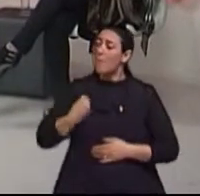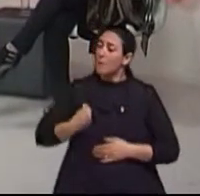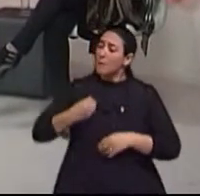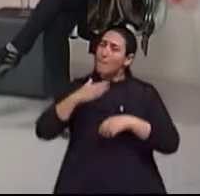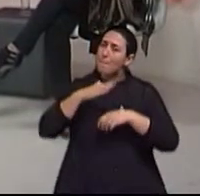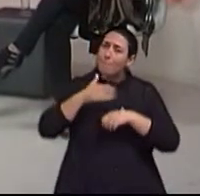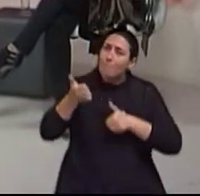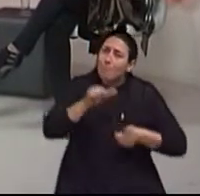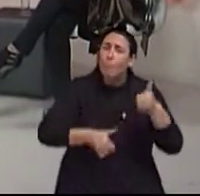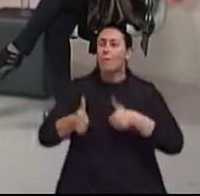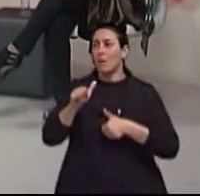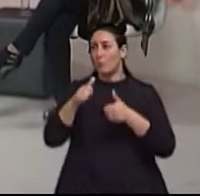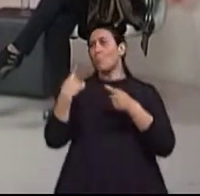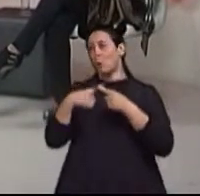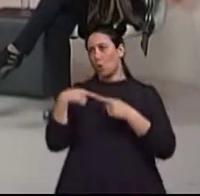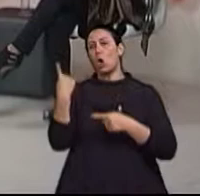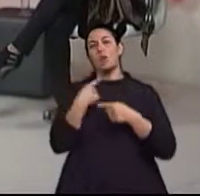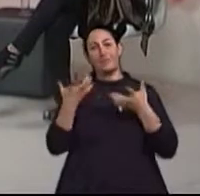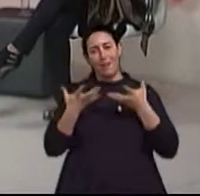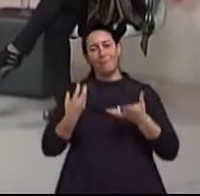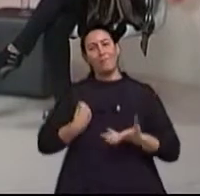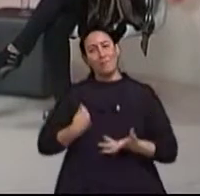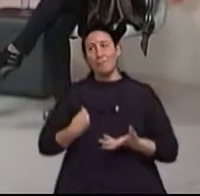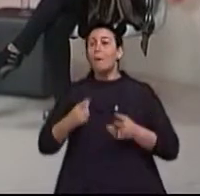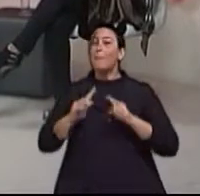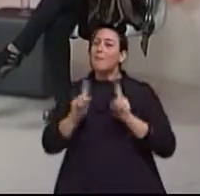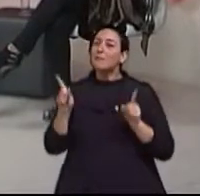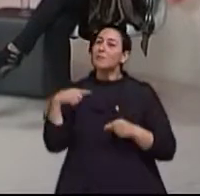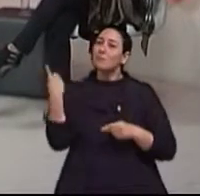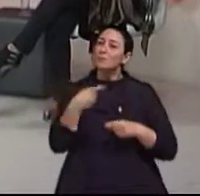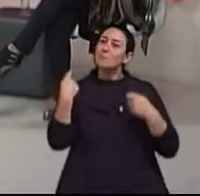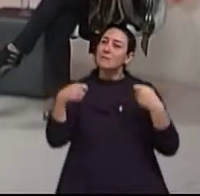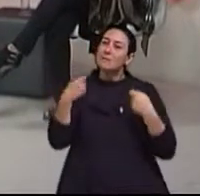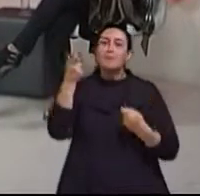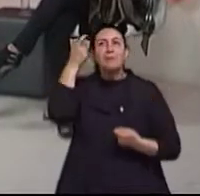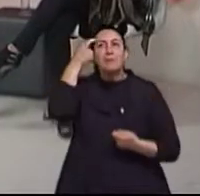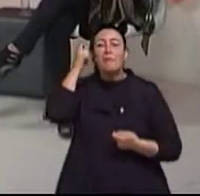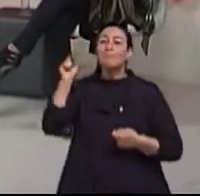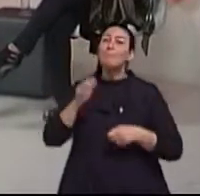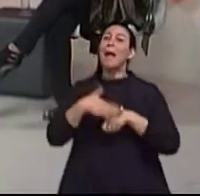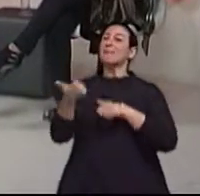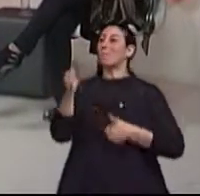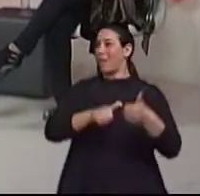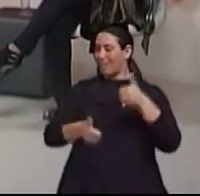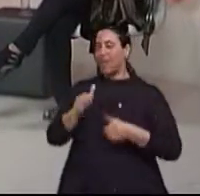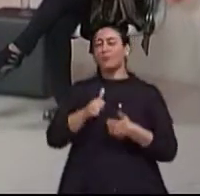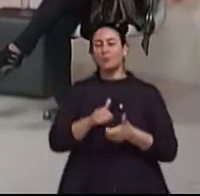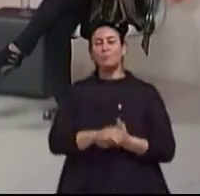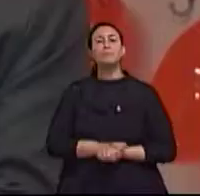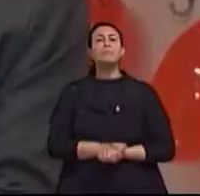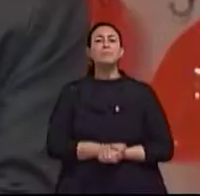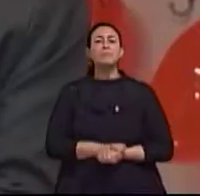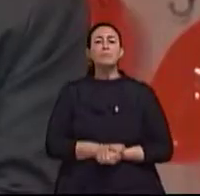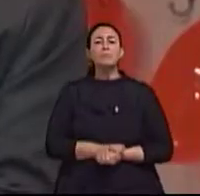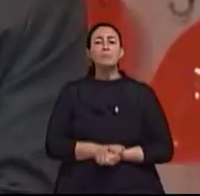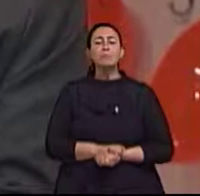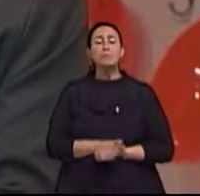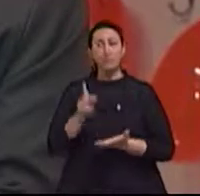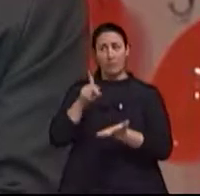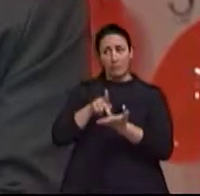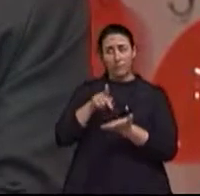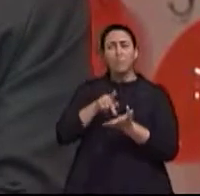qualidade? Porque mais vida a gente quer sempre. Com certeza. Mas queremos com mais qualidade também. Sem dúvida. É, acho que tem um dado importante, acho que